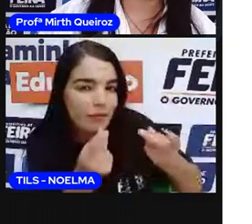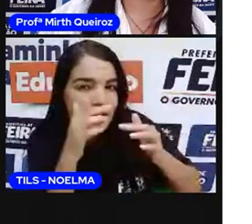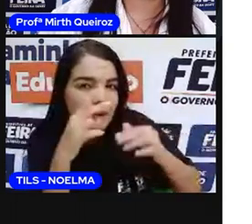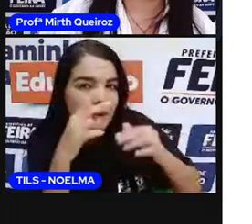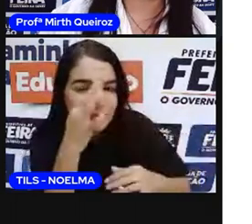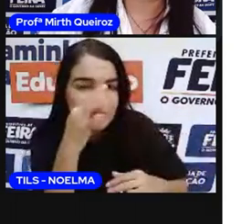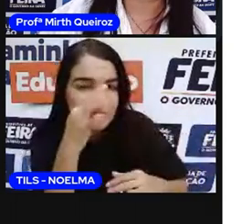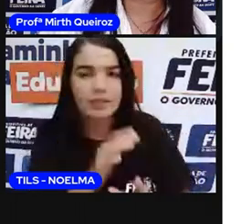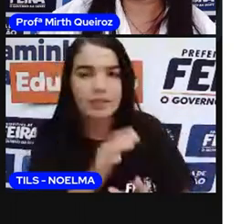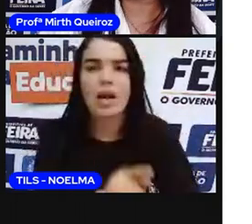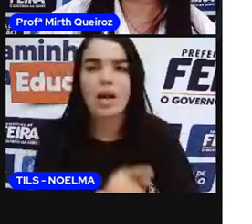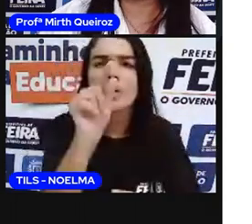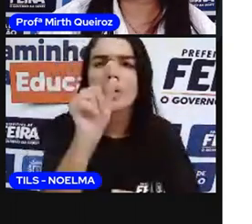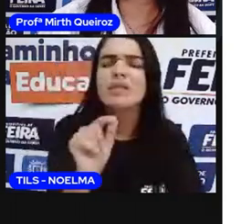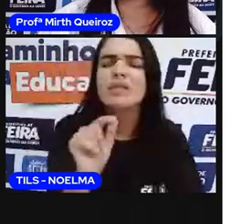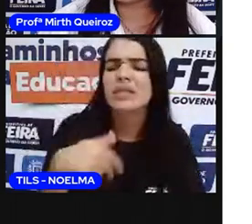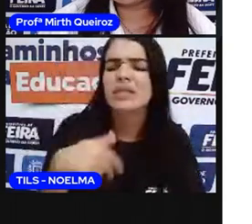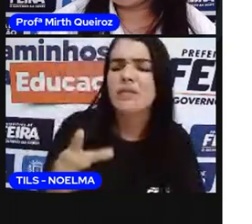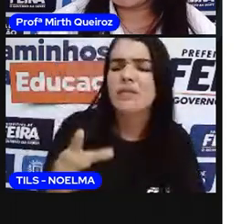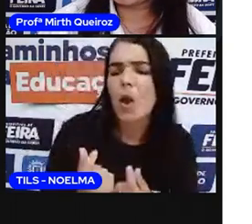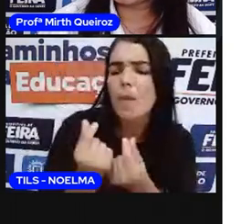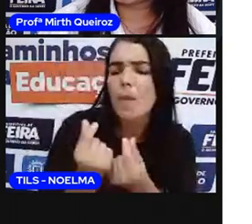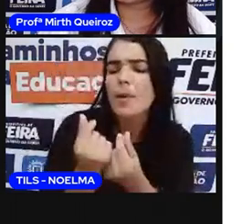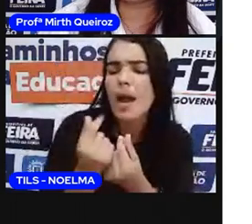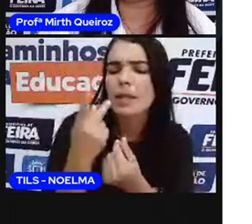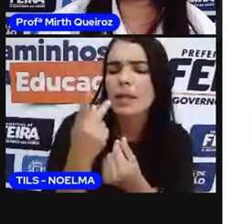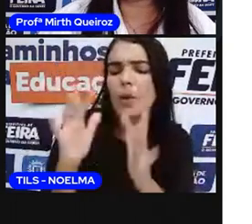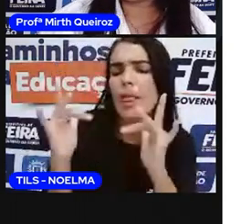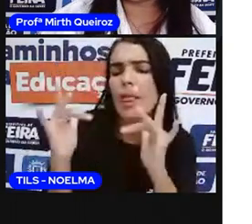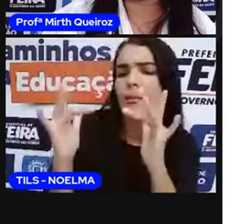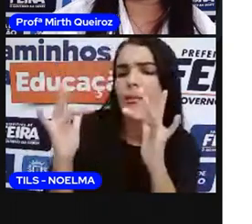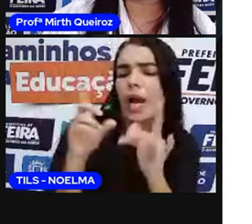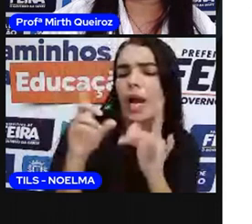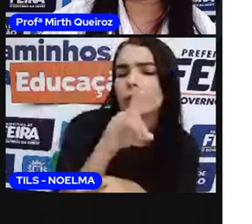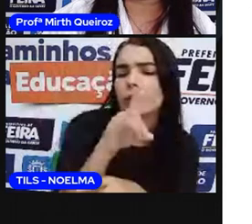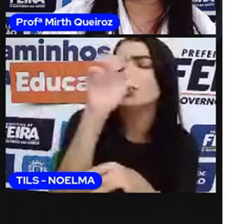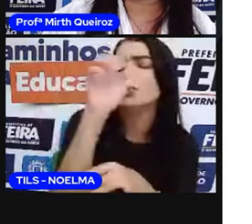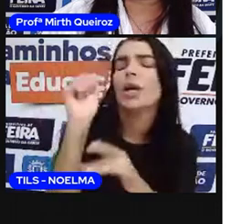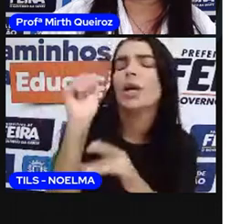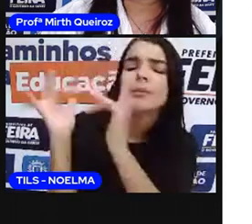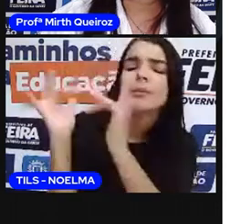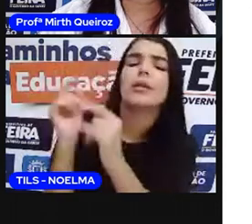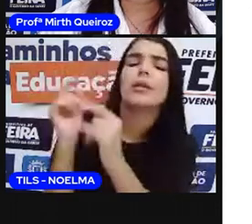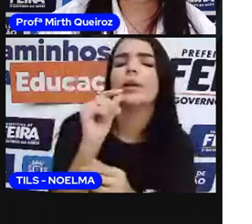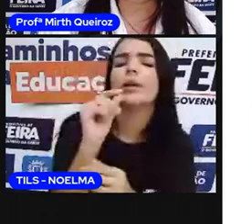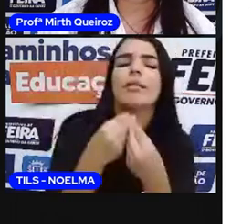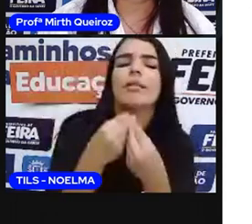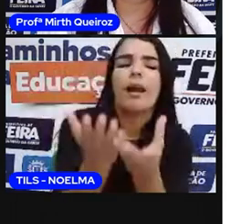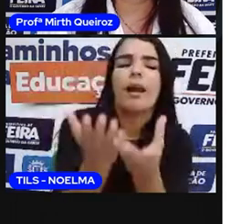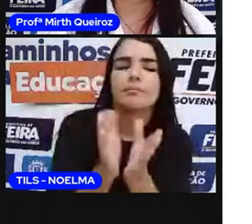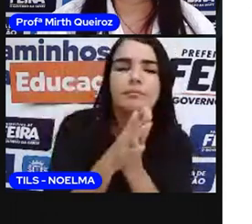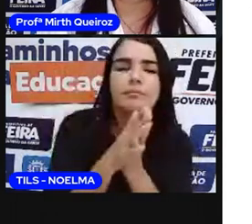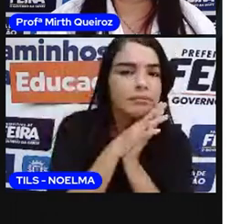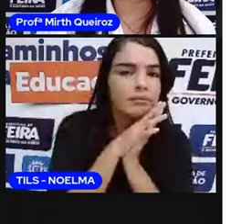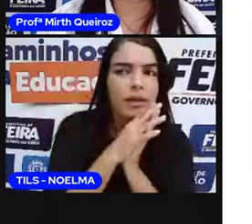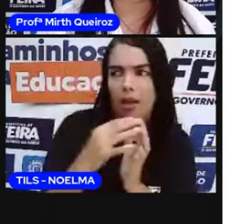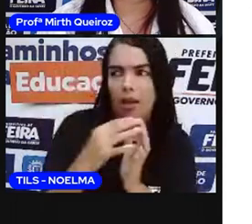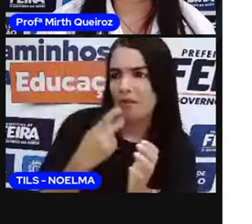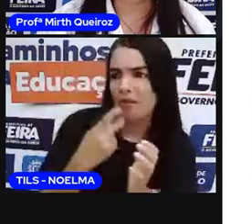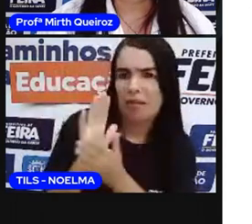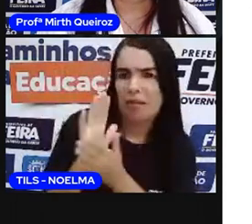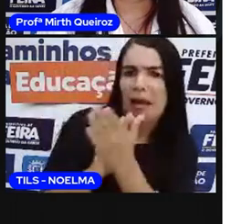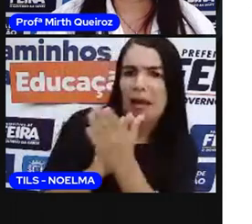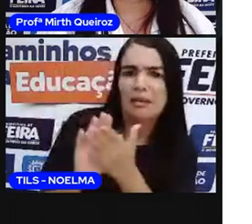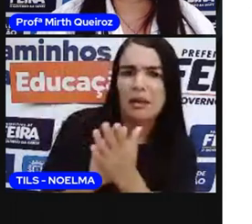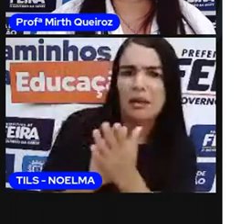o que é você vai cobrar para a sua namorada no dia dos namorados? E aí ele responde, nada.